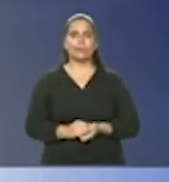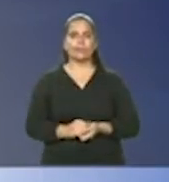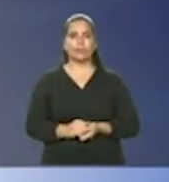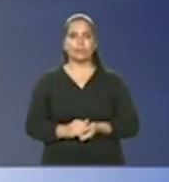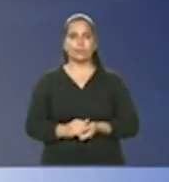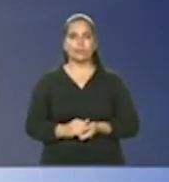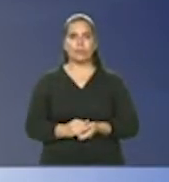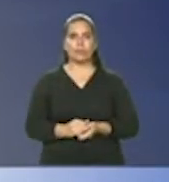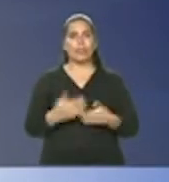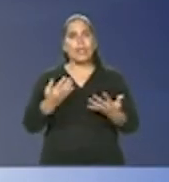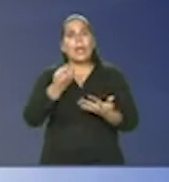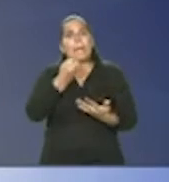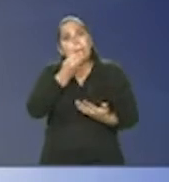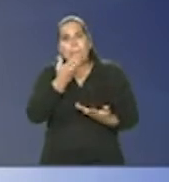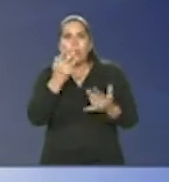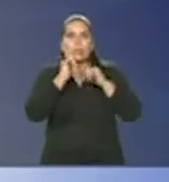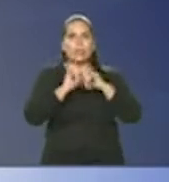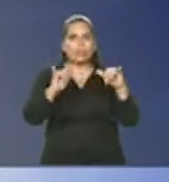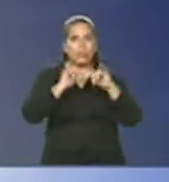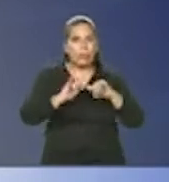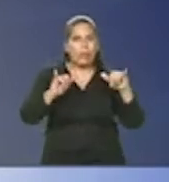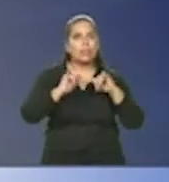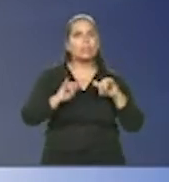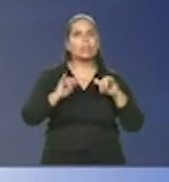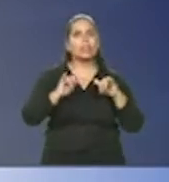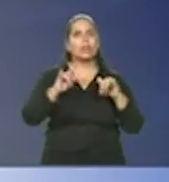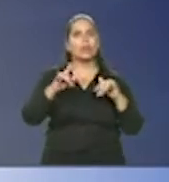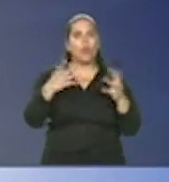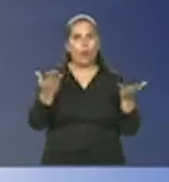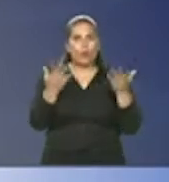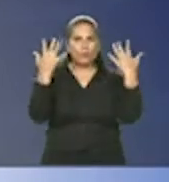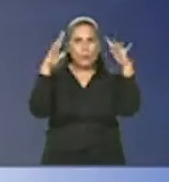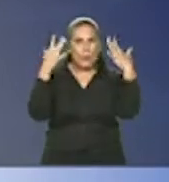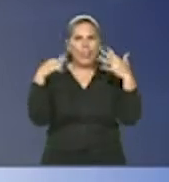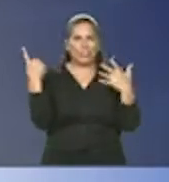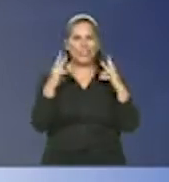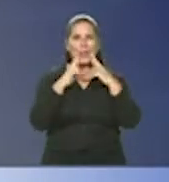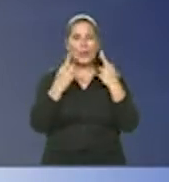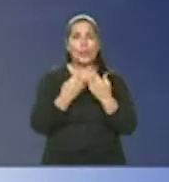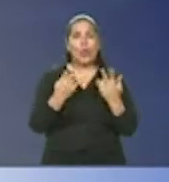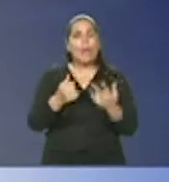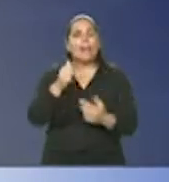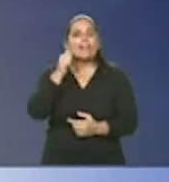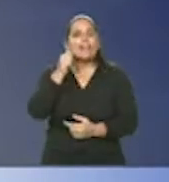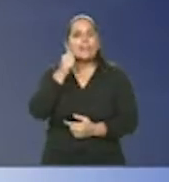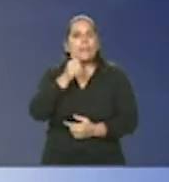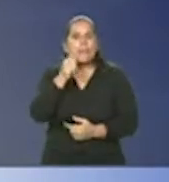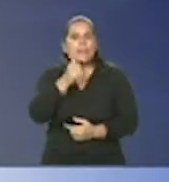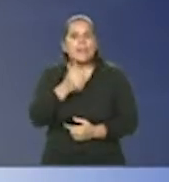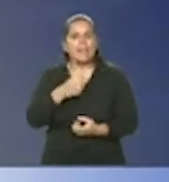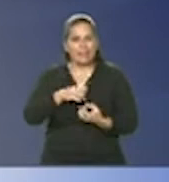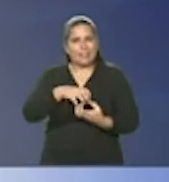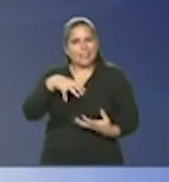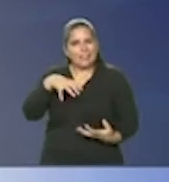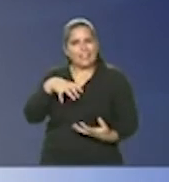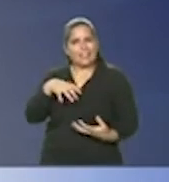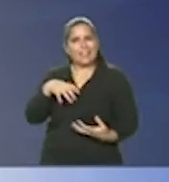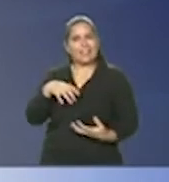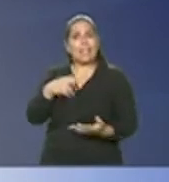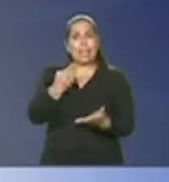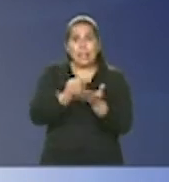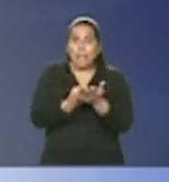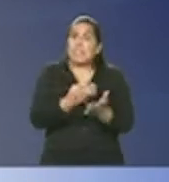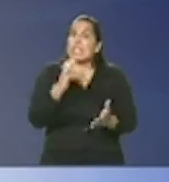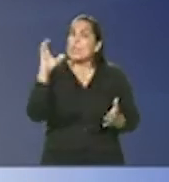a boa notícia também foi muito celebrada hoje no nosso encontro é que uma senhora idosa que foi internada em estado